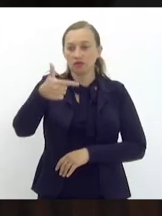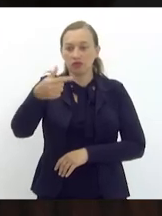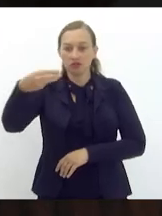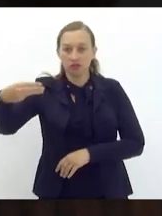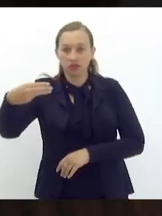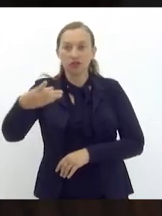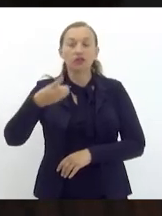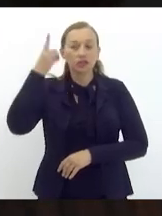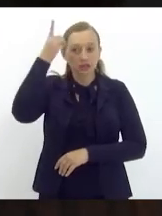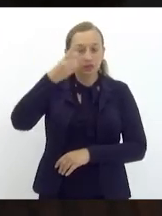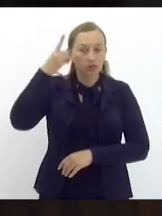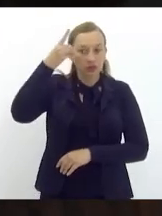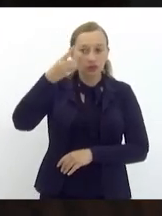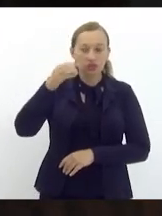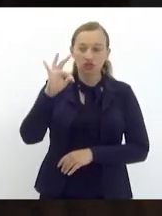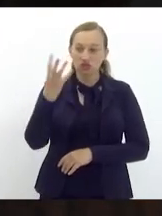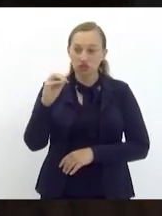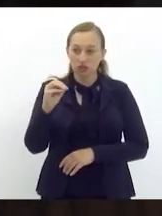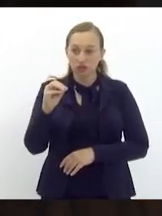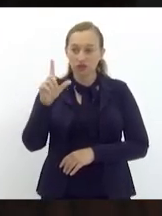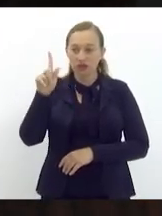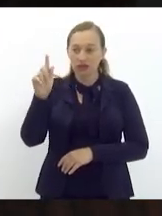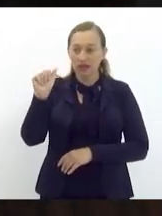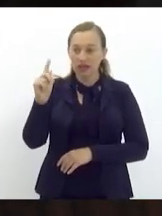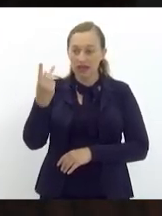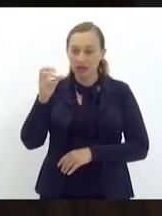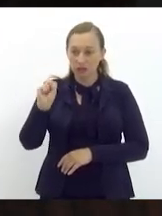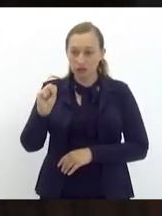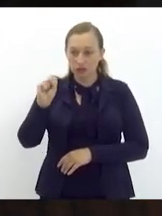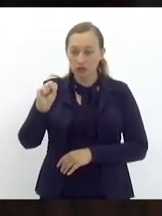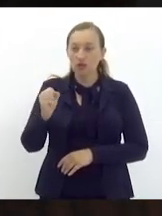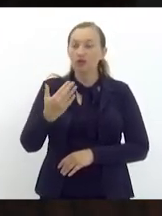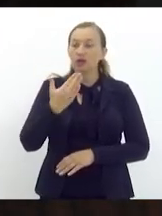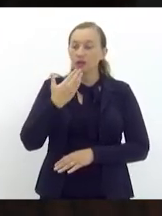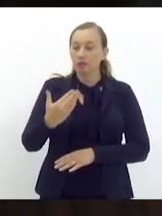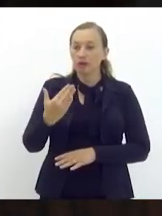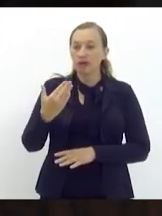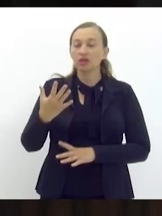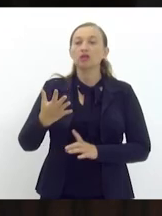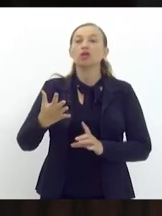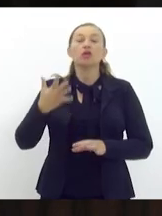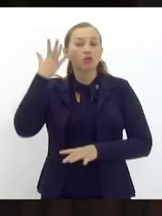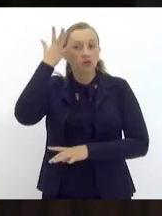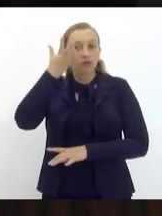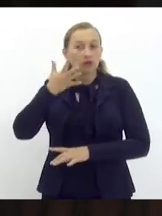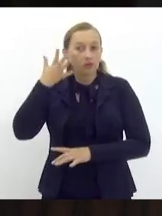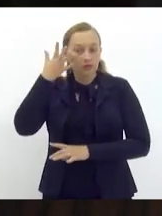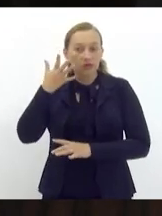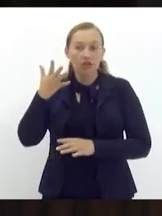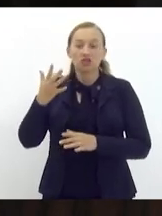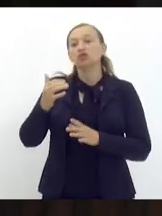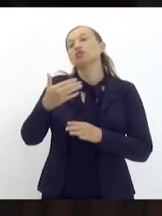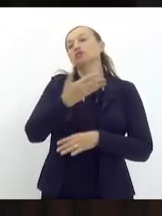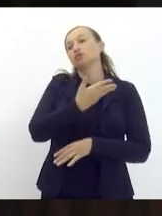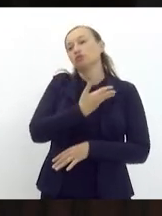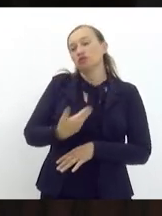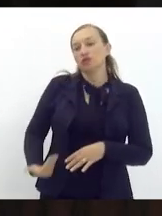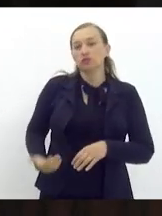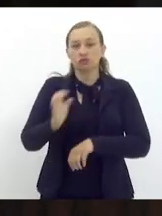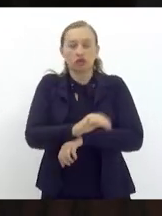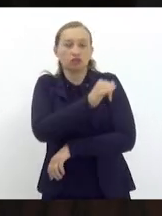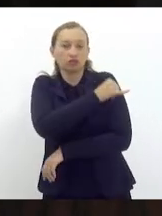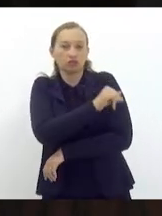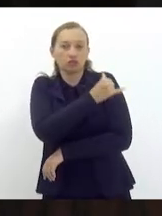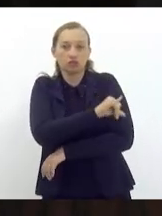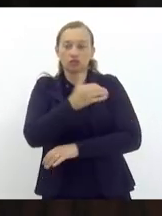deputado Tiago Galhaço, que solicita o excelentíssimo senhor governador do Estado do Rio de Janeiro, Cláudio Castro, o